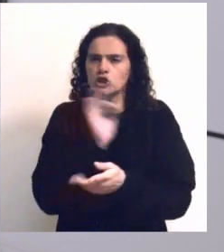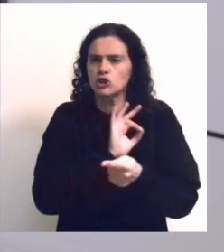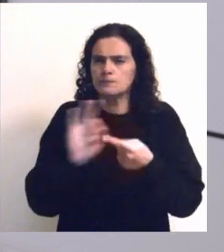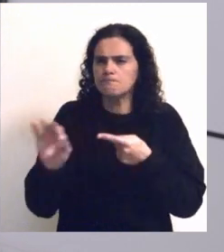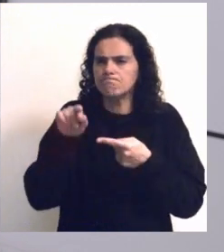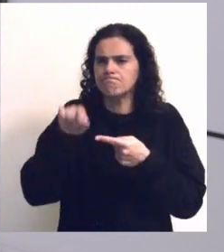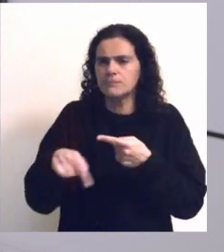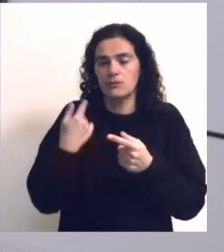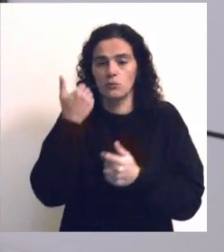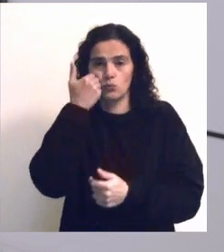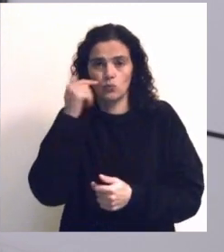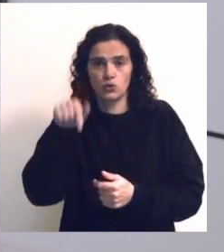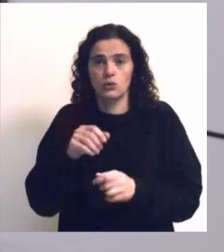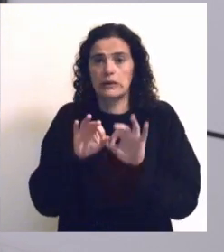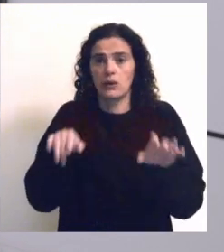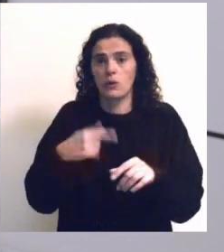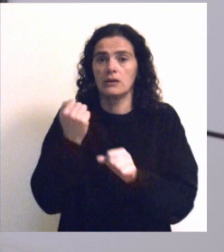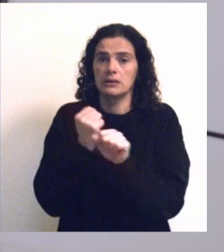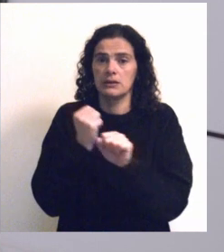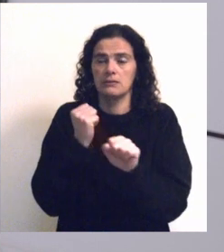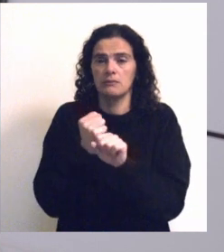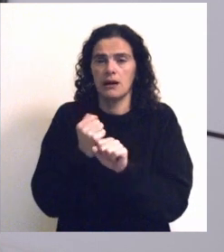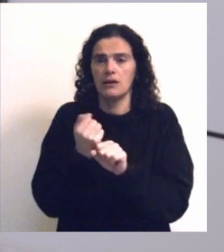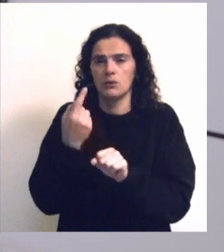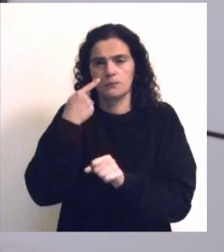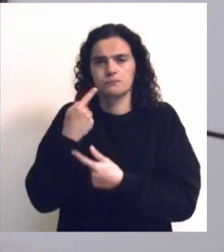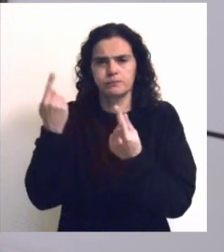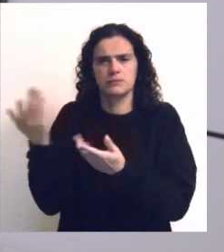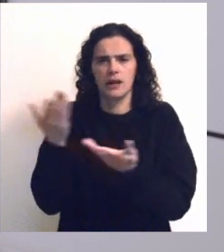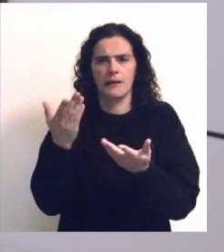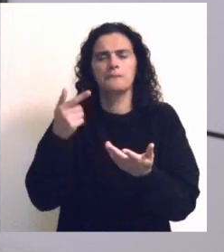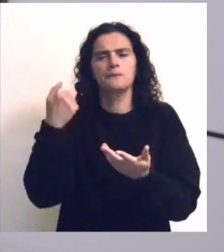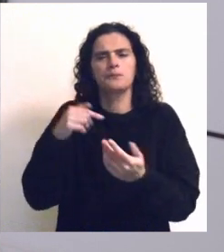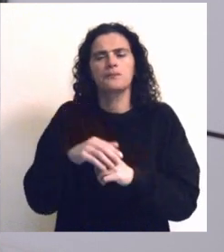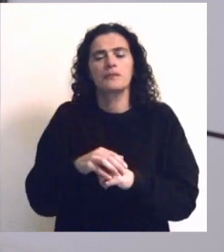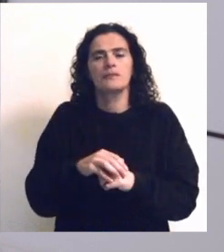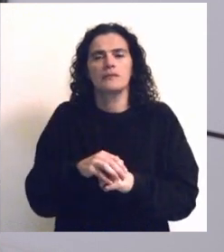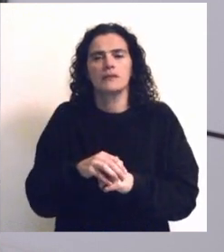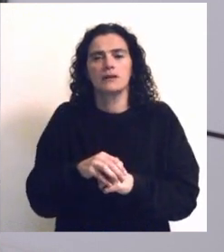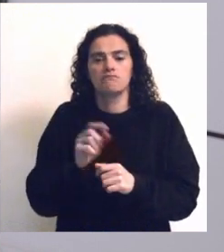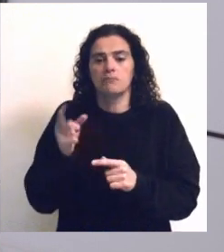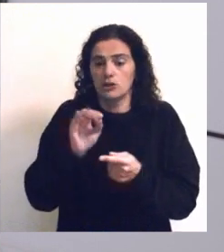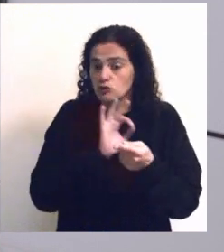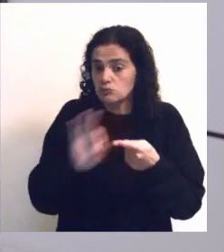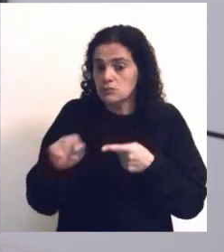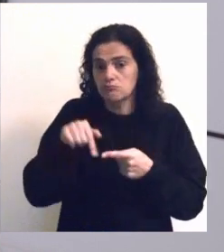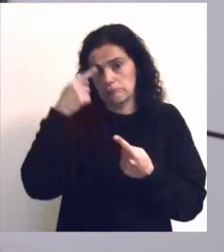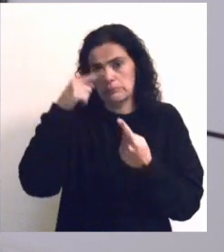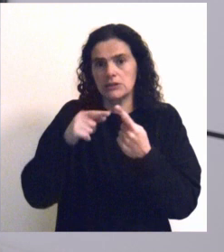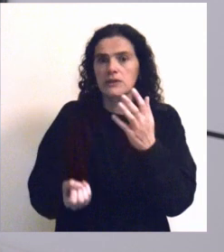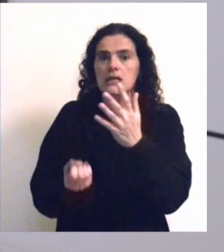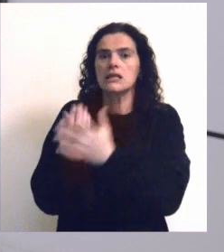concebidas especificamente para o museu, como é o caso da obra que foi aqui apresentada e que foi